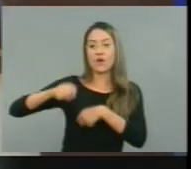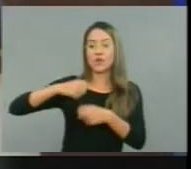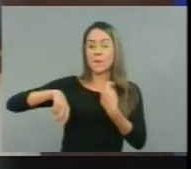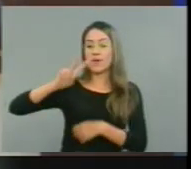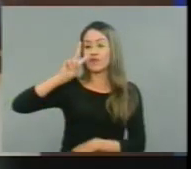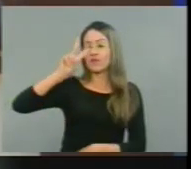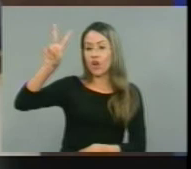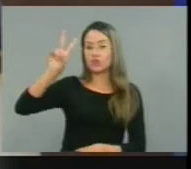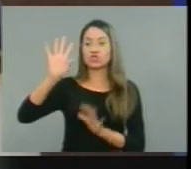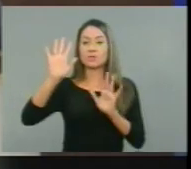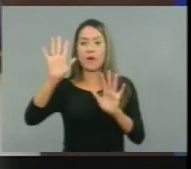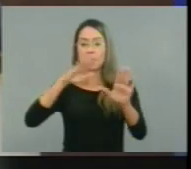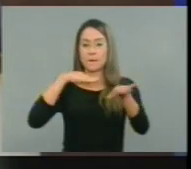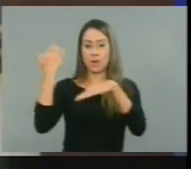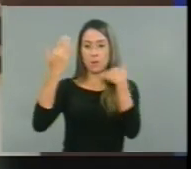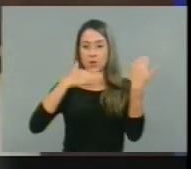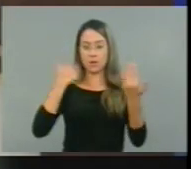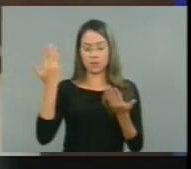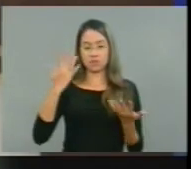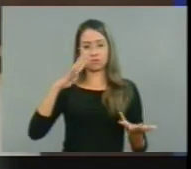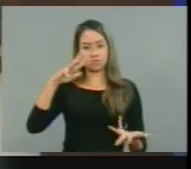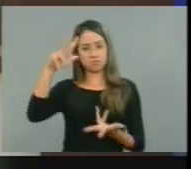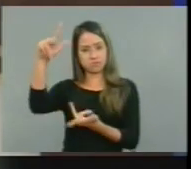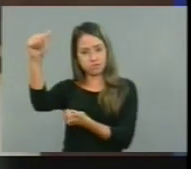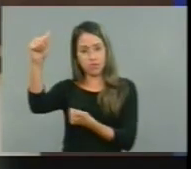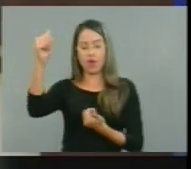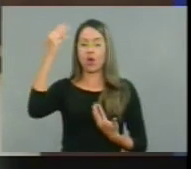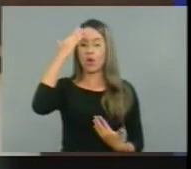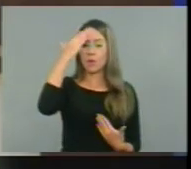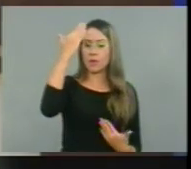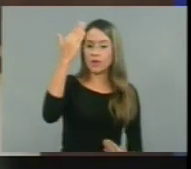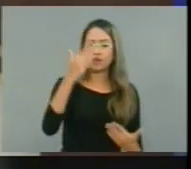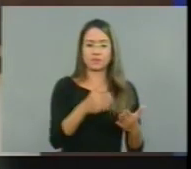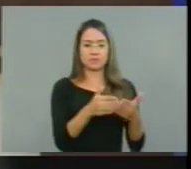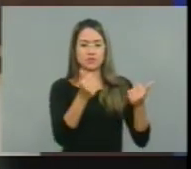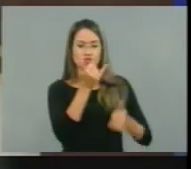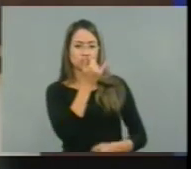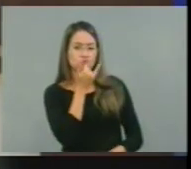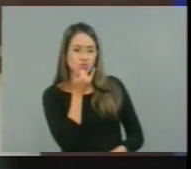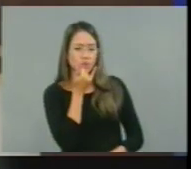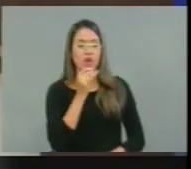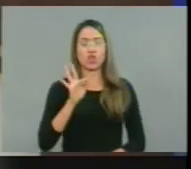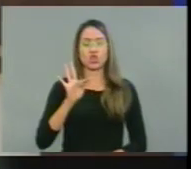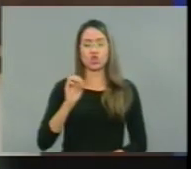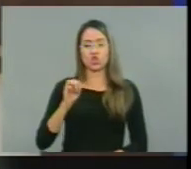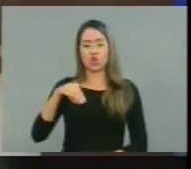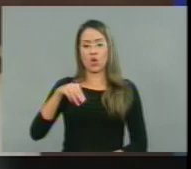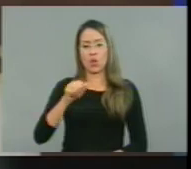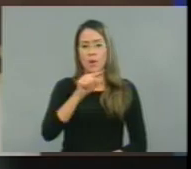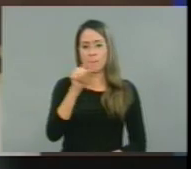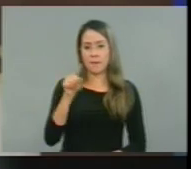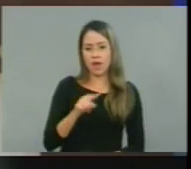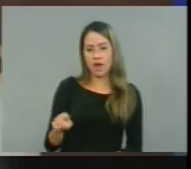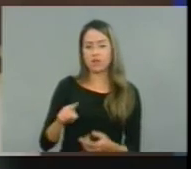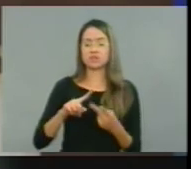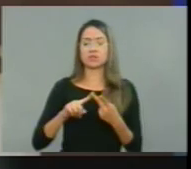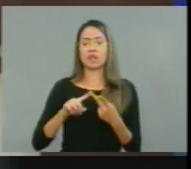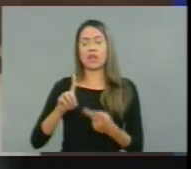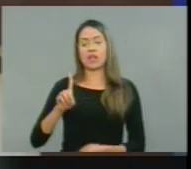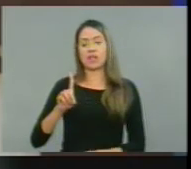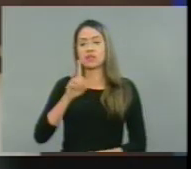assassinatos do planeta. Muito obrigado. Eu peço perdão ao deputado Tomás, ao deputado Daniel, mas amanhã voltaremos ao debate.